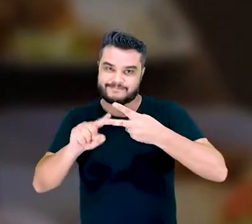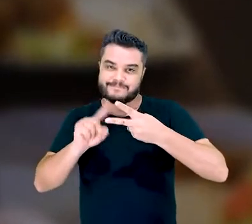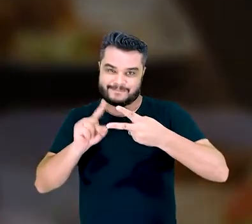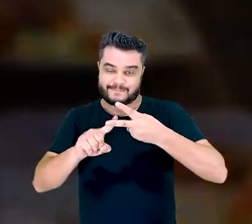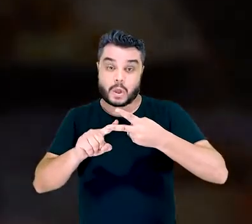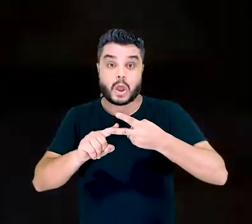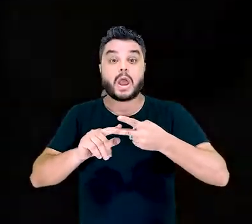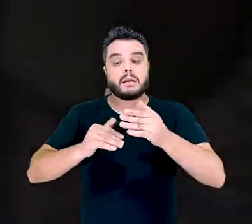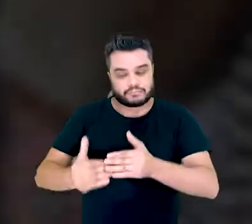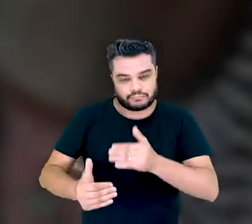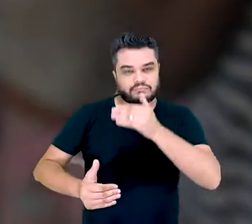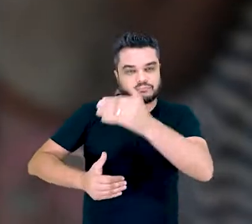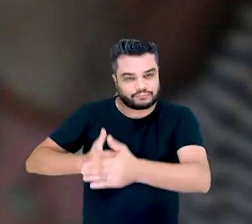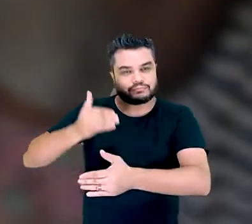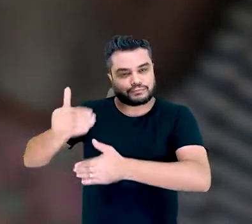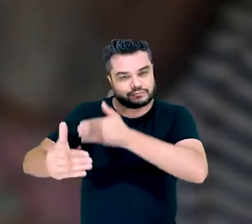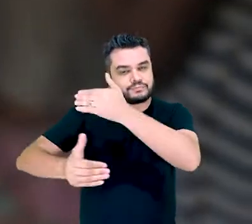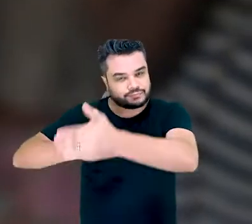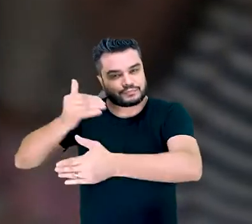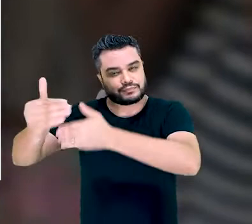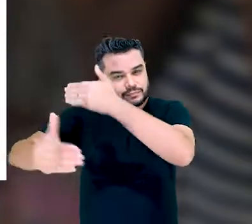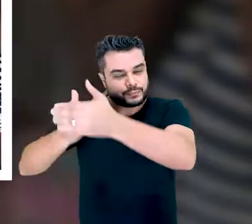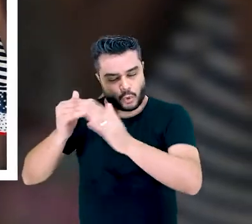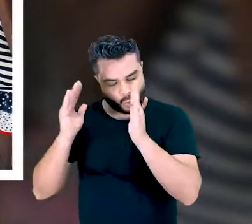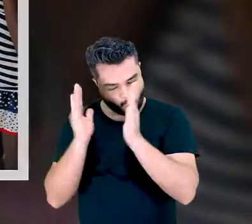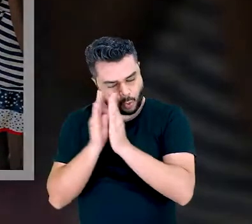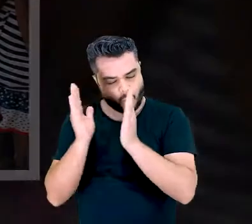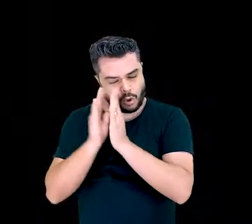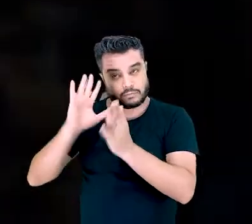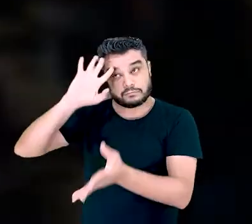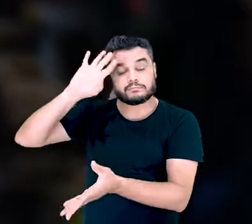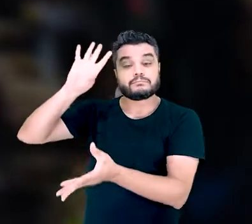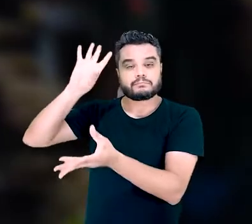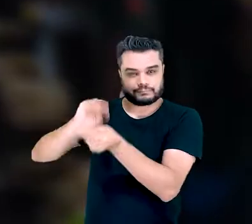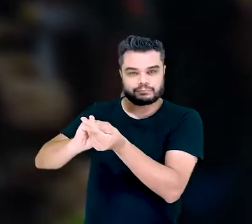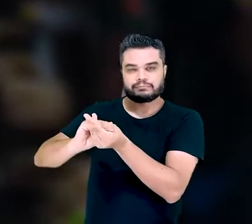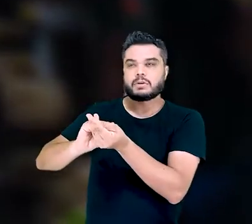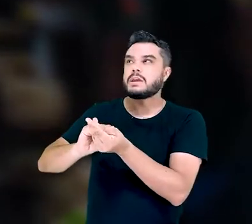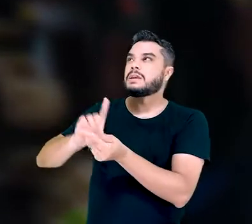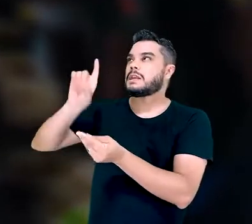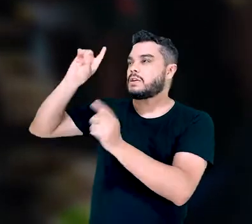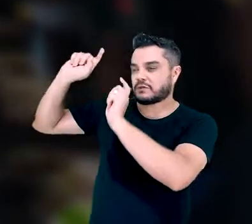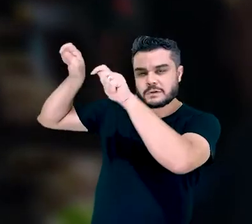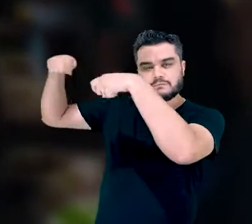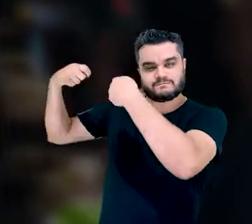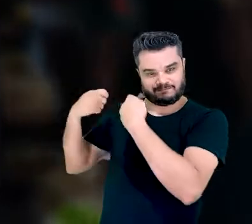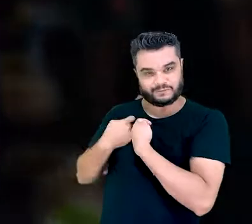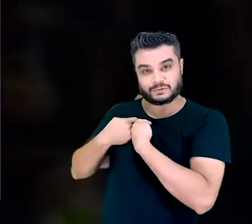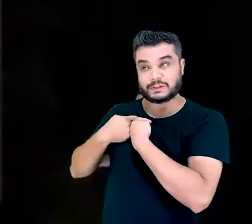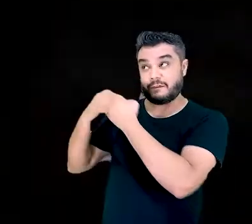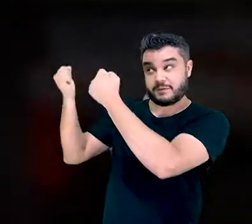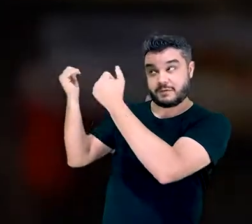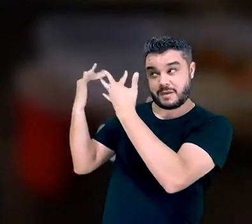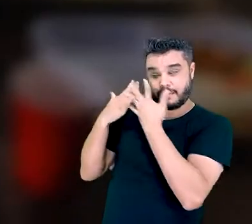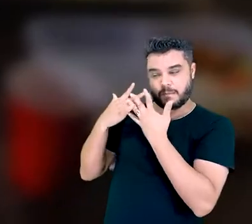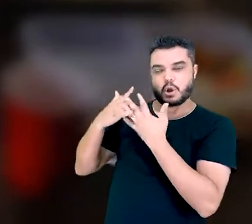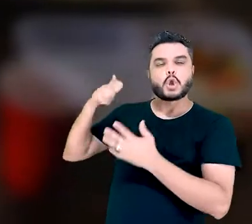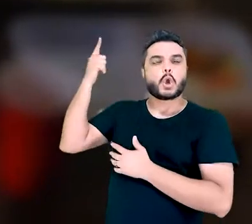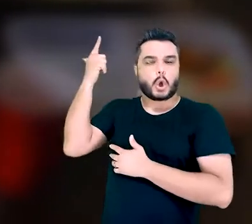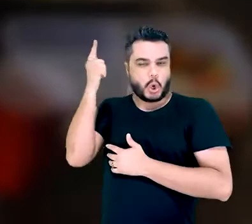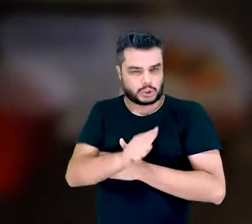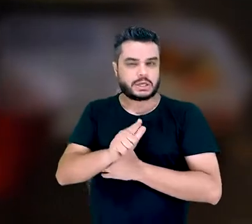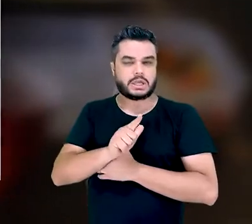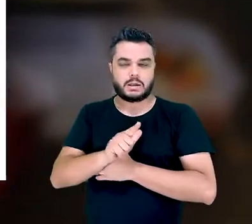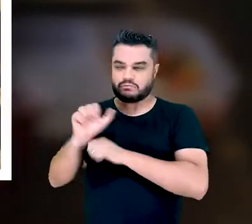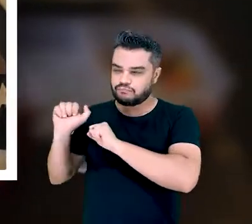Senhor e pouco a pouco nós estamos avançando e orando, crendo que o Senhor nos dará condições para que todos os